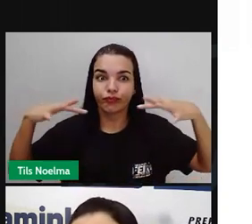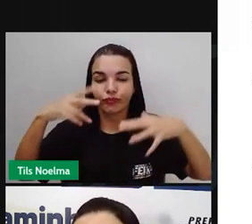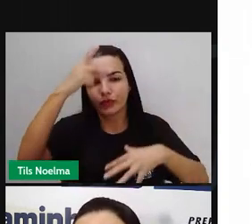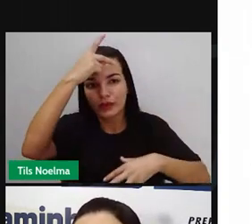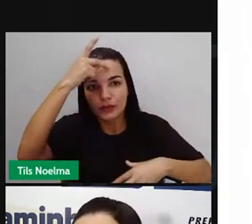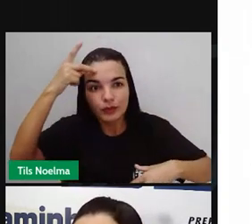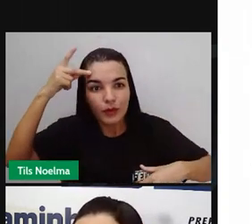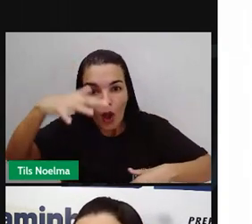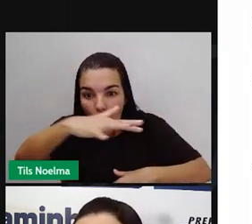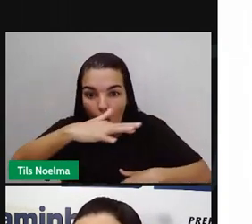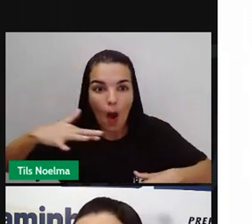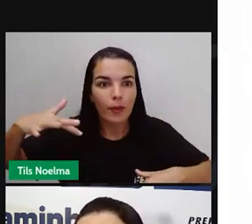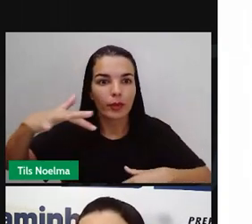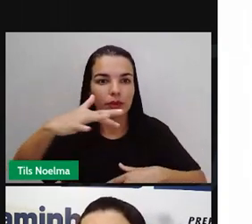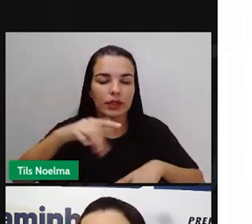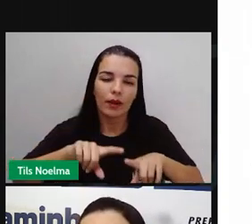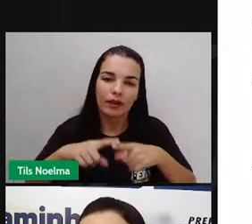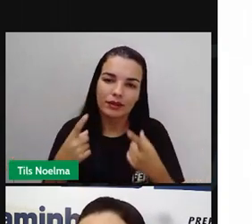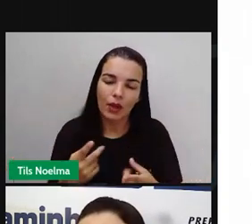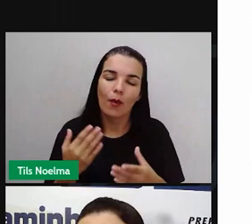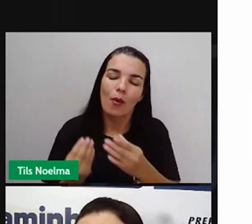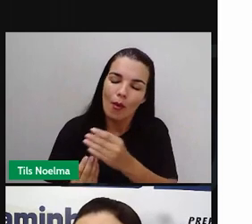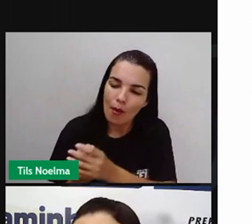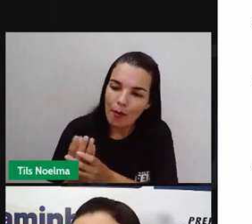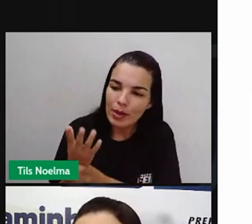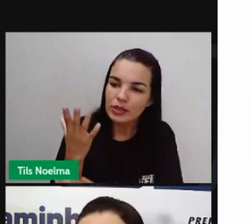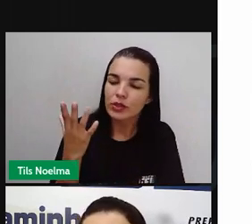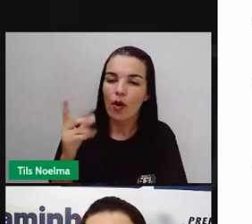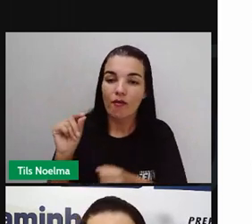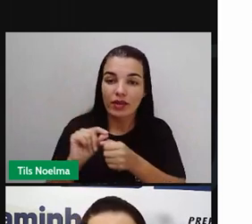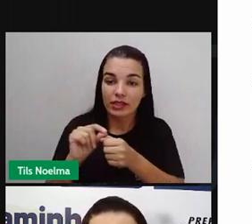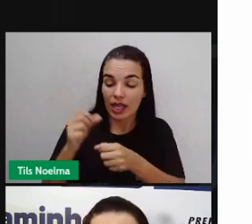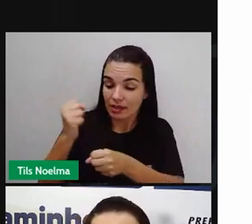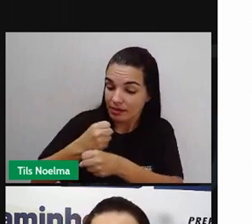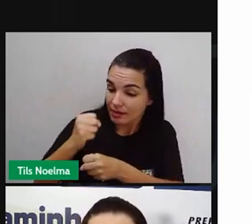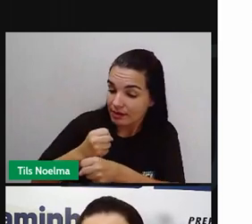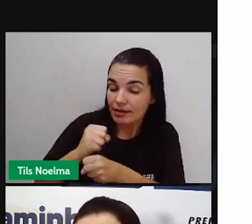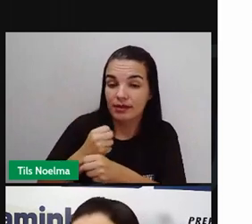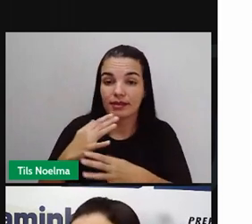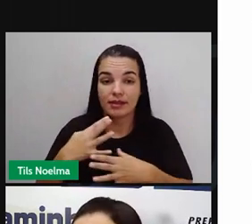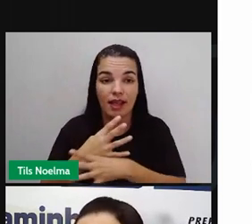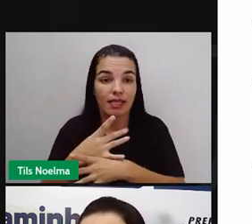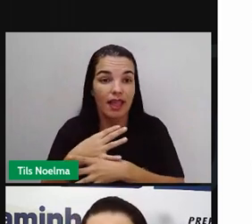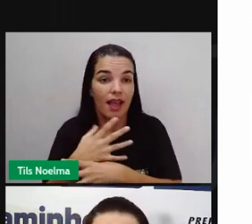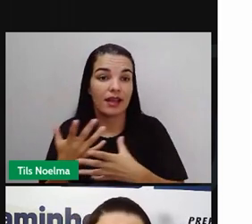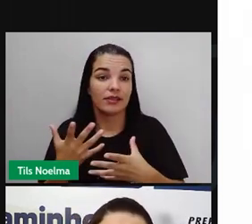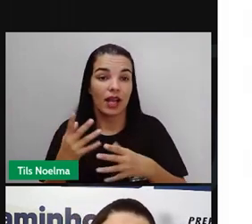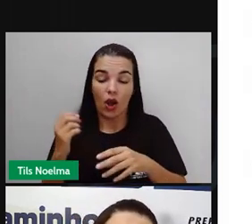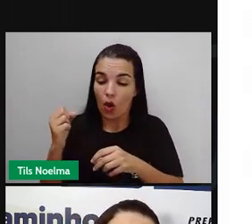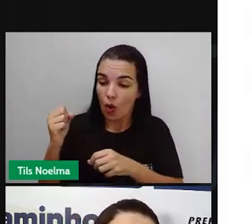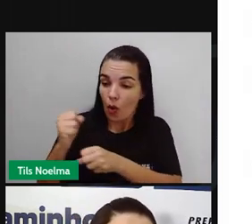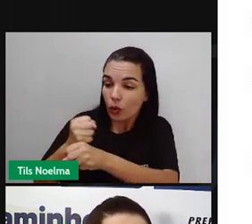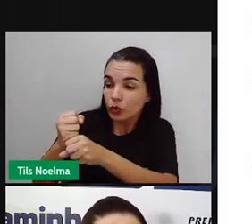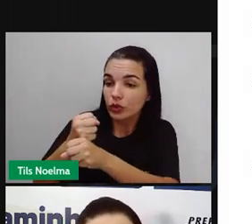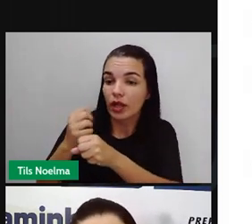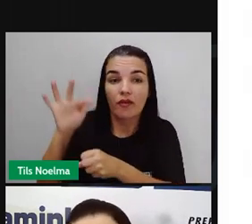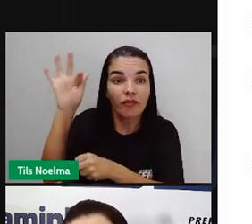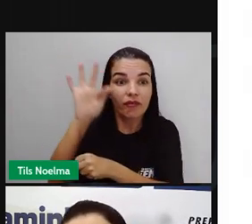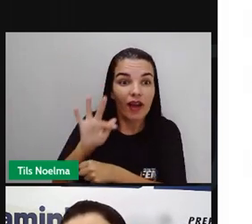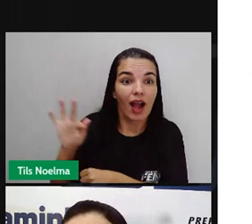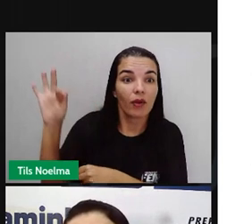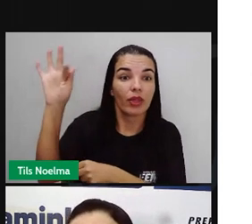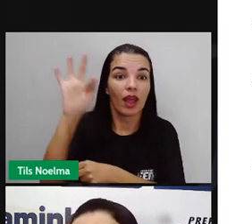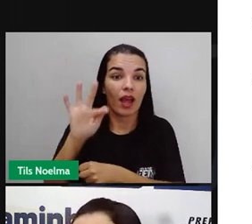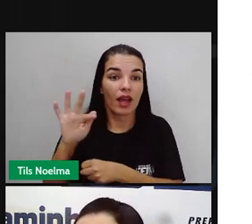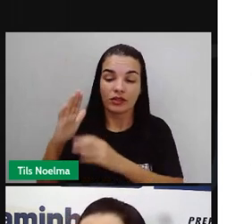povoada. E, com isso, começaram a desenvolver as cidades, construções de teatro, construções de universidades, construções de